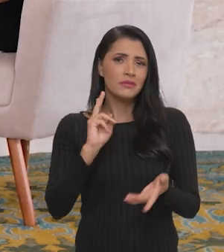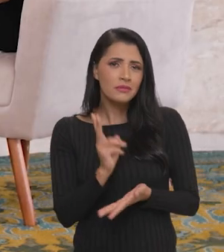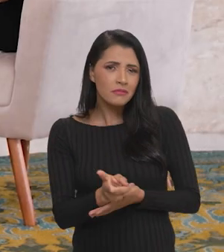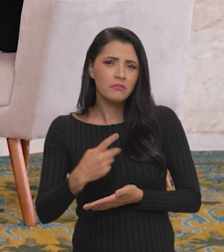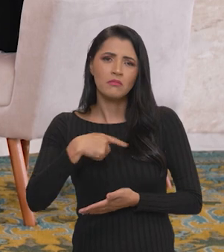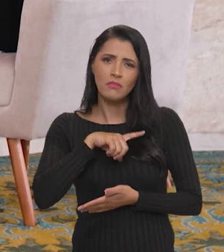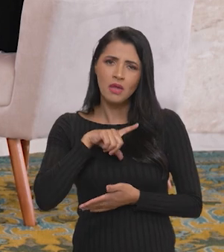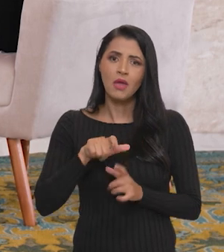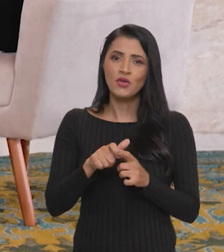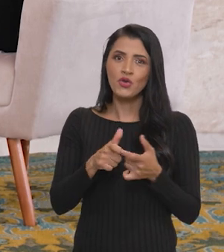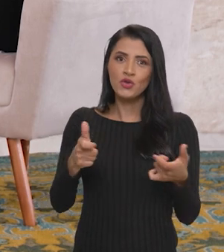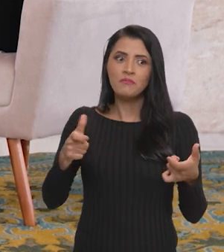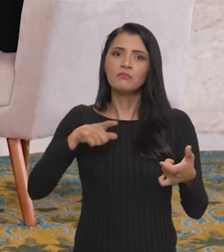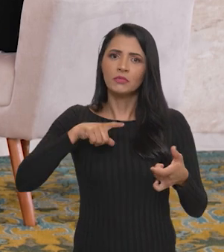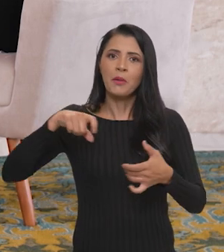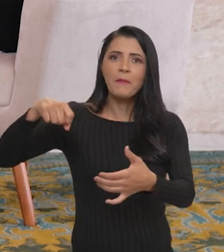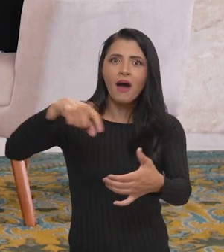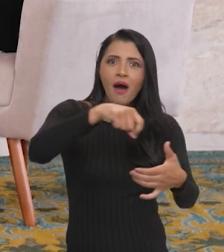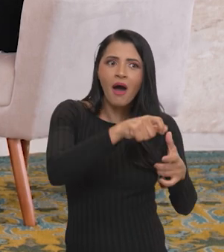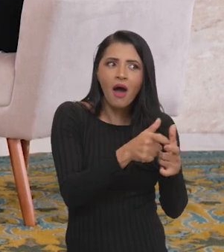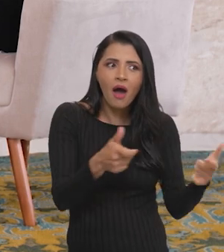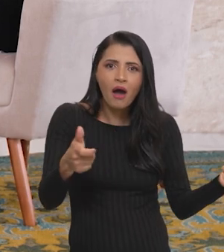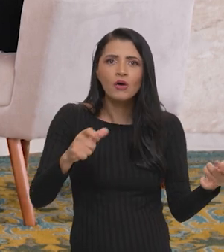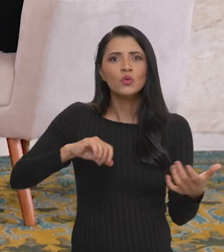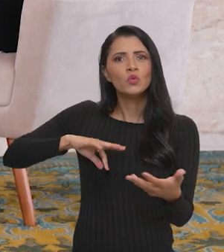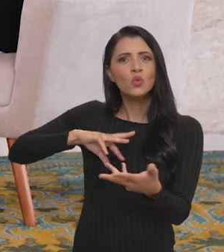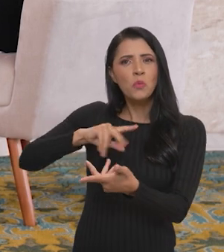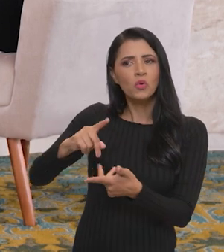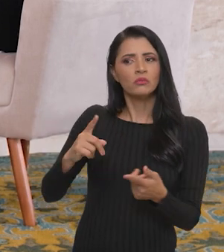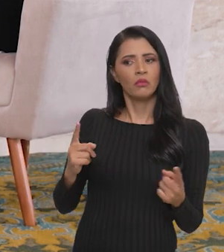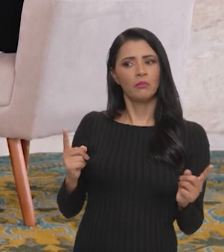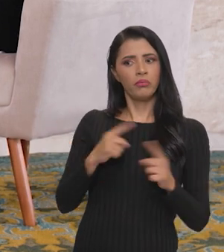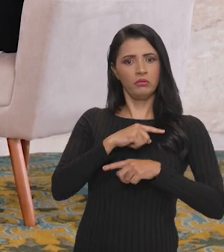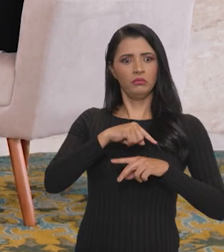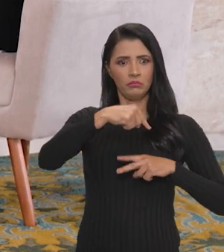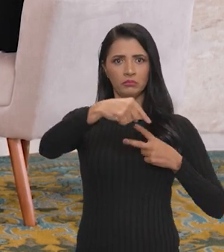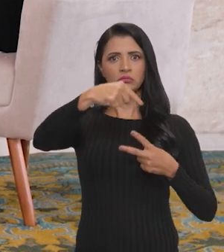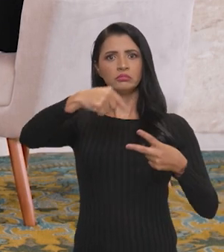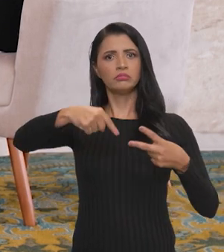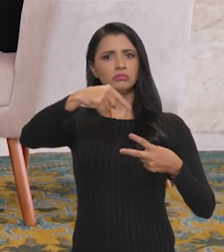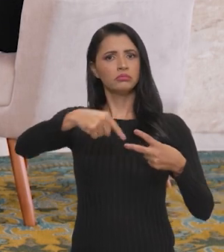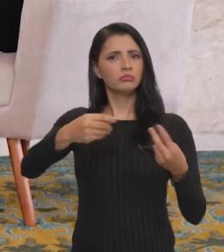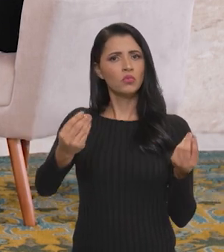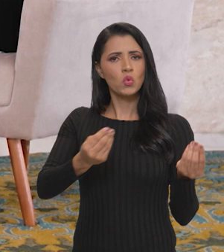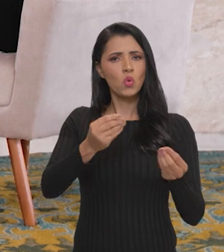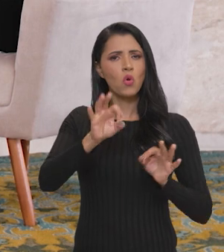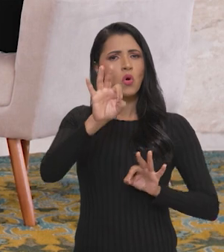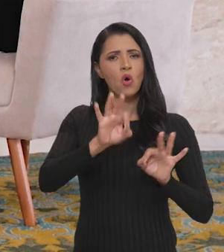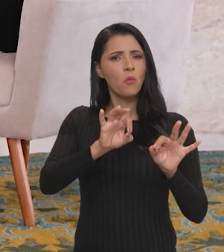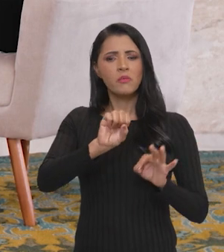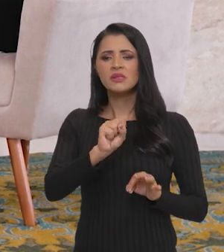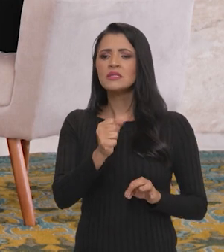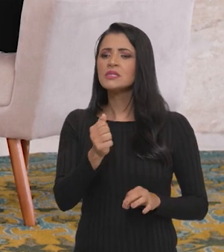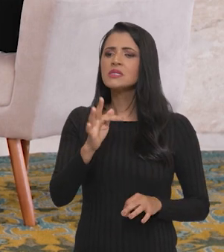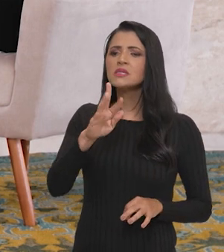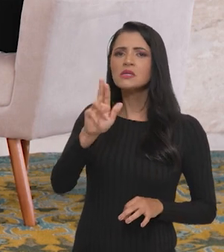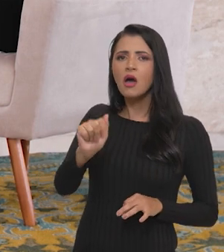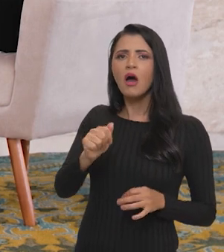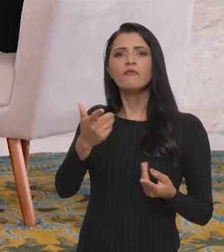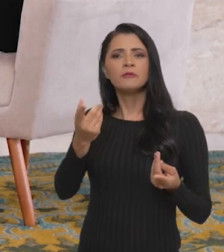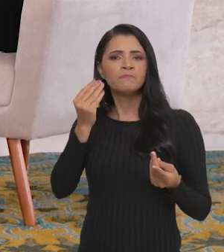tempo, estamos entre os maiores produtores de alimentos no mundo. Uma contradição. Como que o Plano Safra